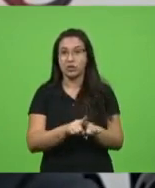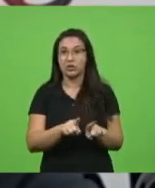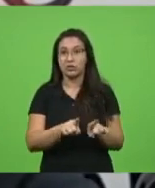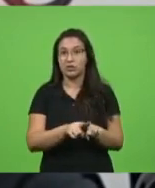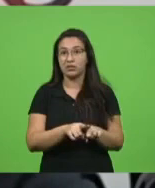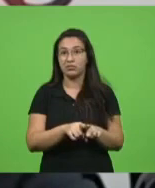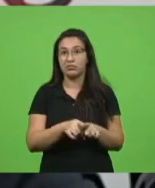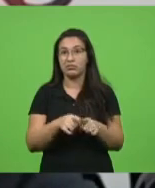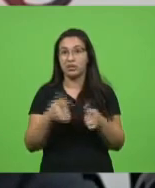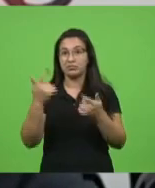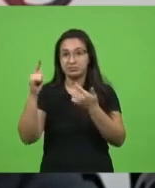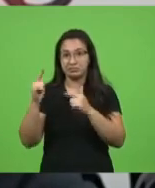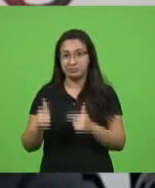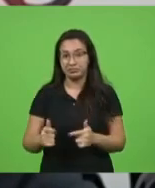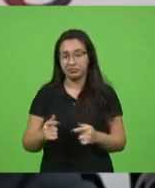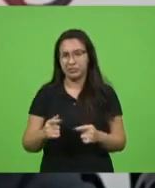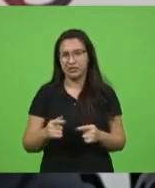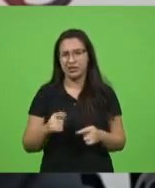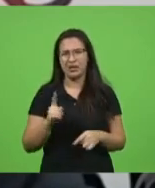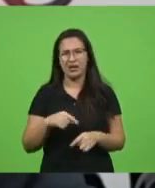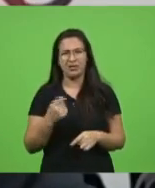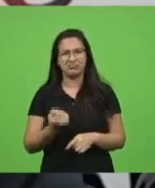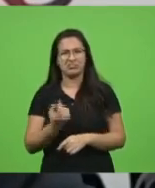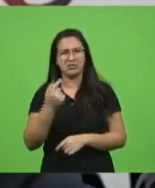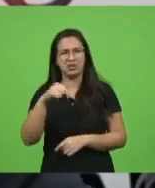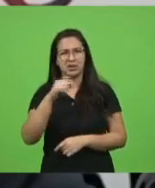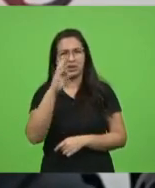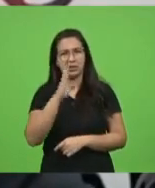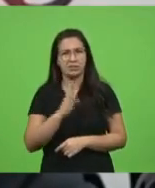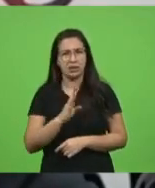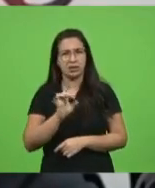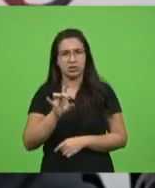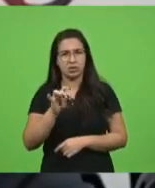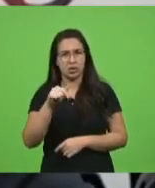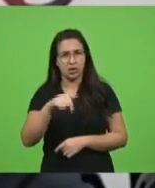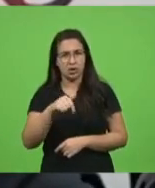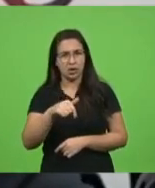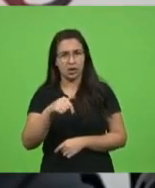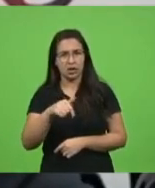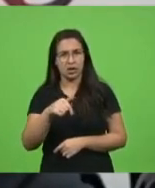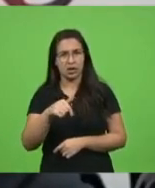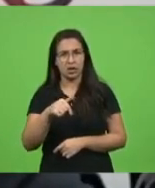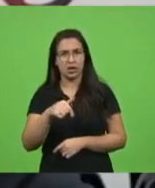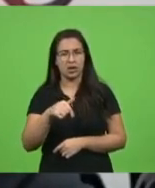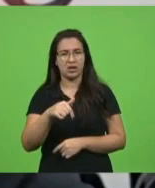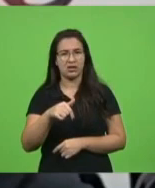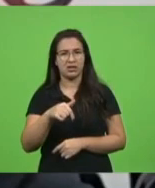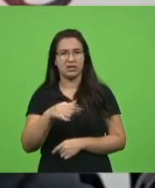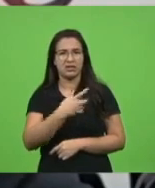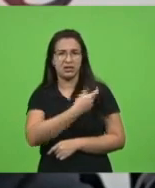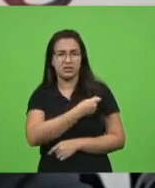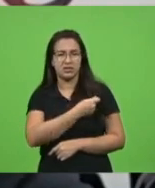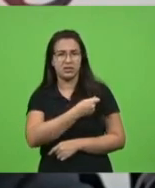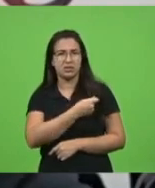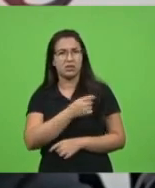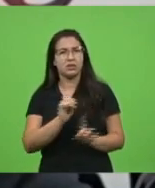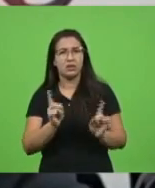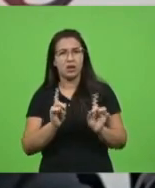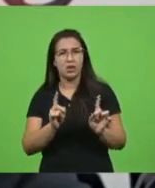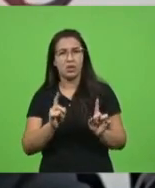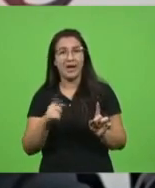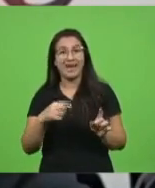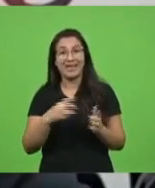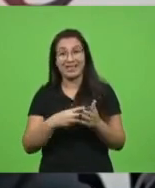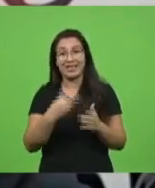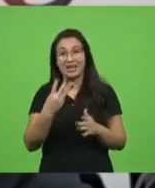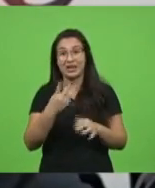peculiaridade do Brasil a questão das vacinas. E tu vê, são três países desenvolvidos, mas que somando